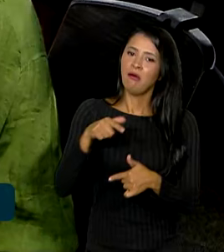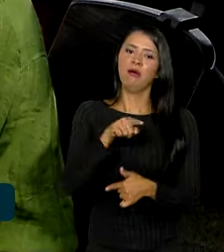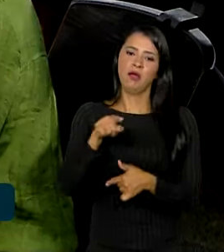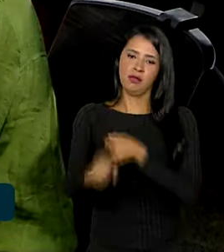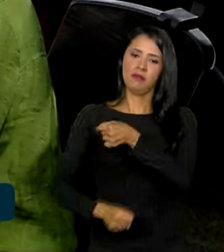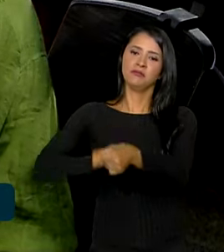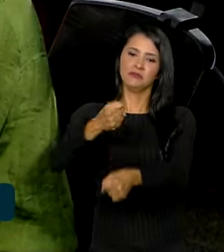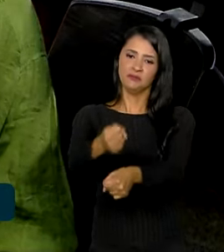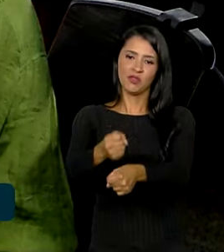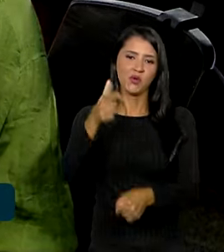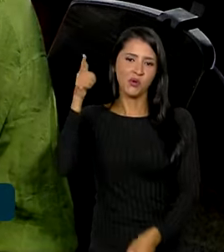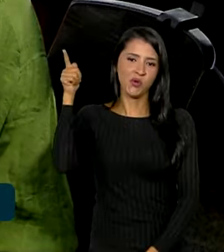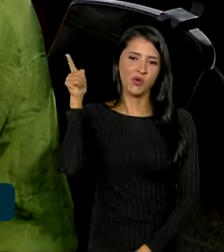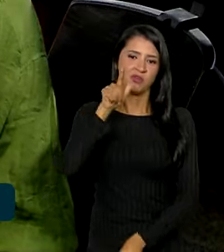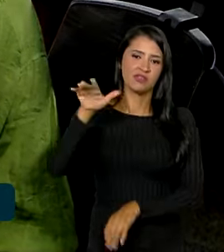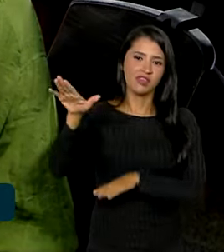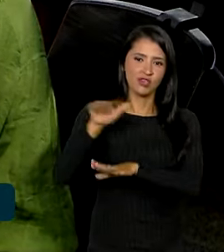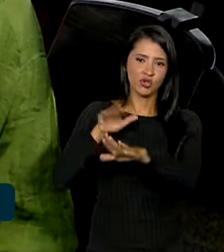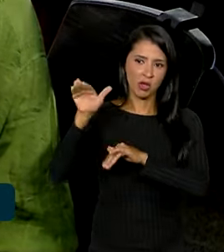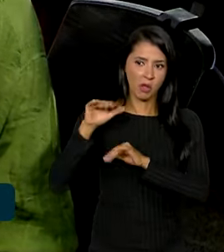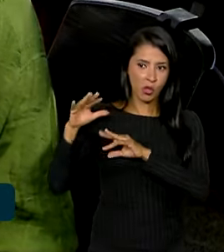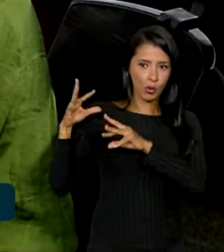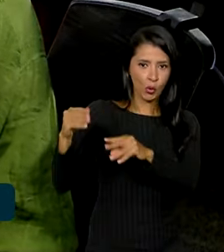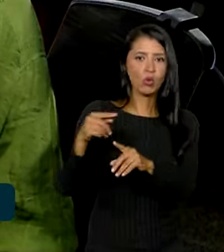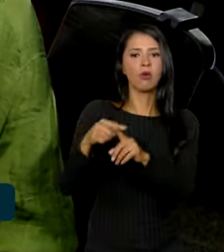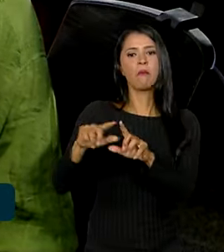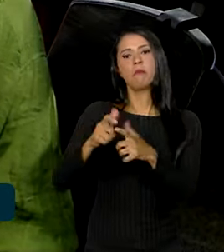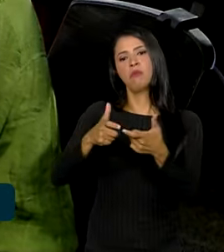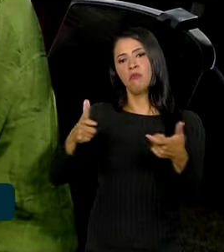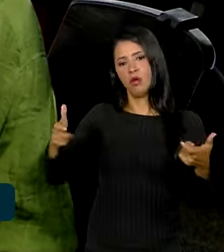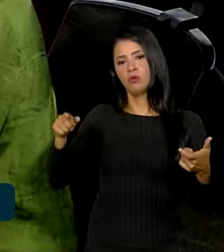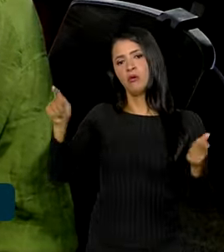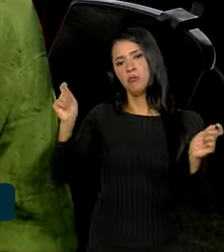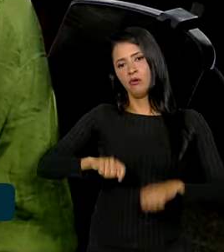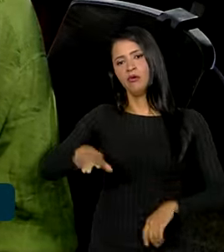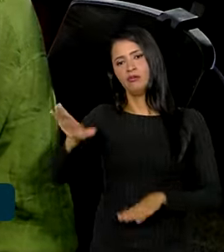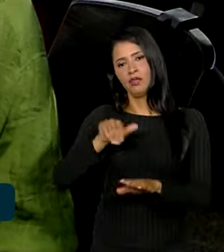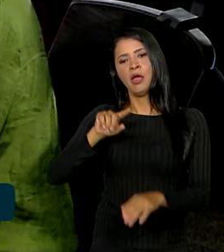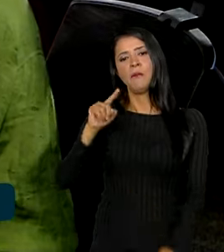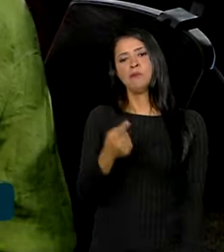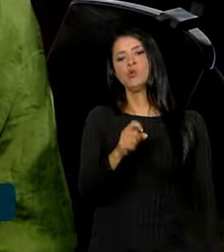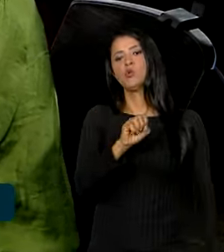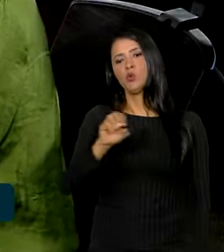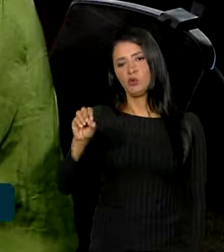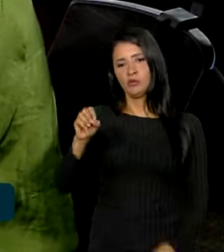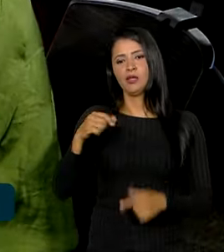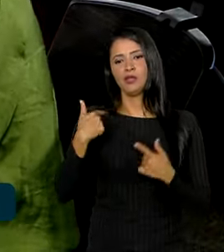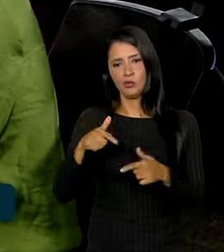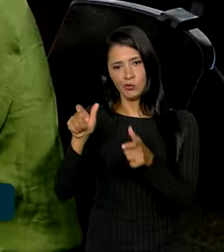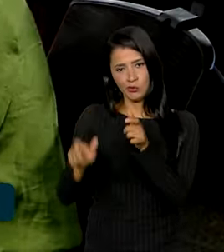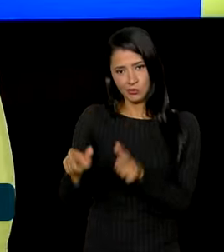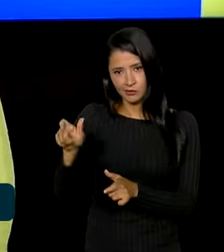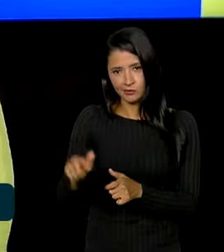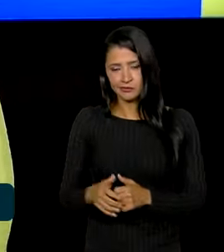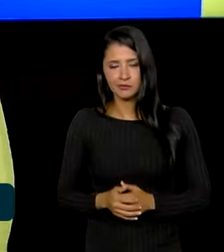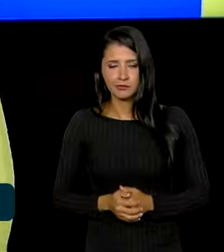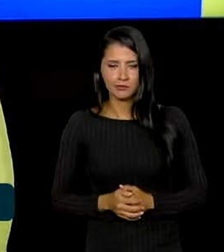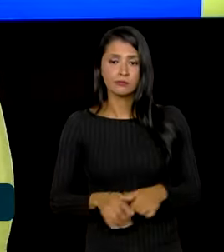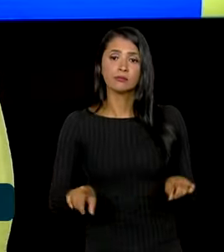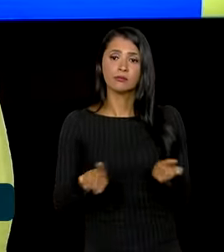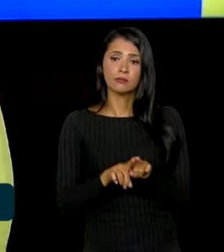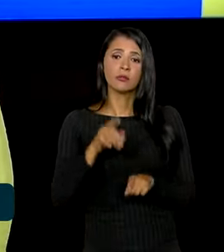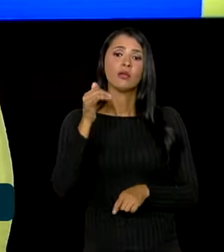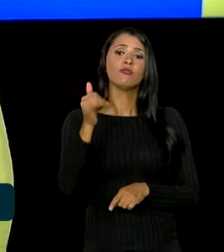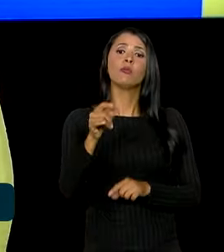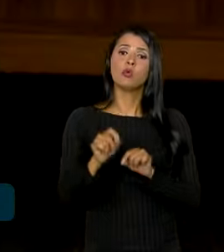que ano que vem a gente consiga chamar. Se não todos, boa parte desse quadro reserva de cerca de 1.800 funcionários. O ministro também informou que